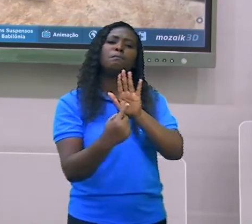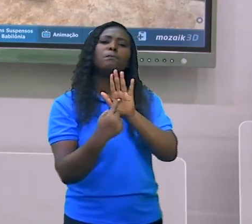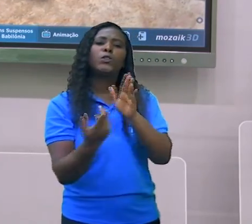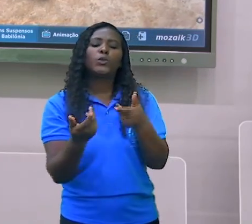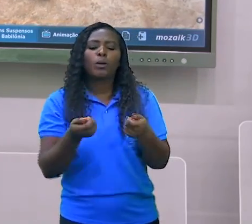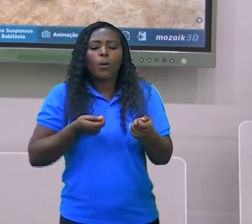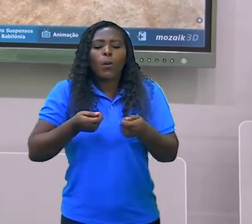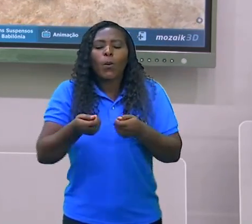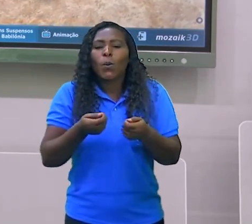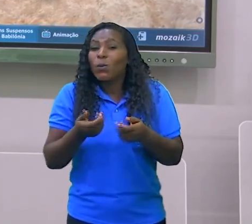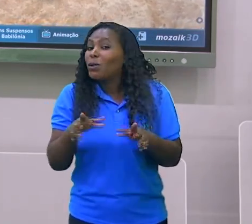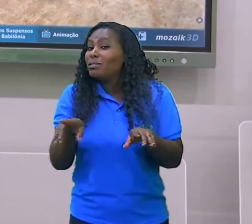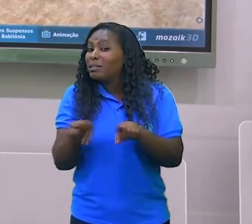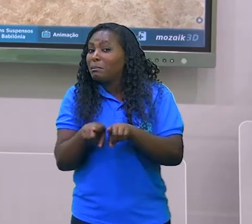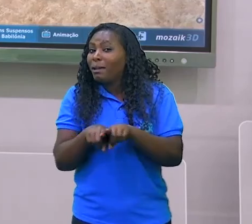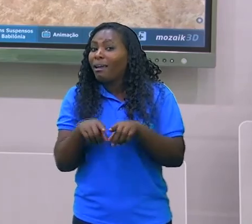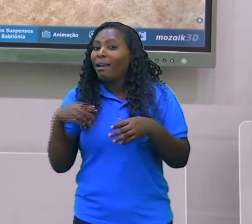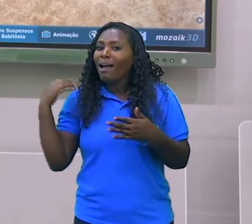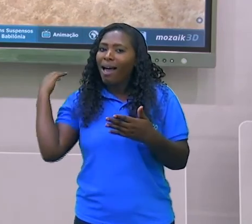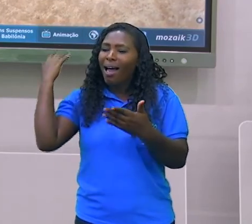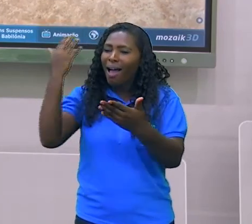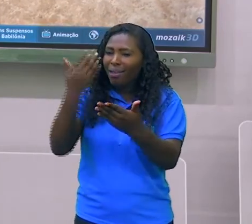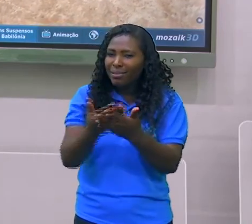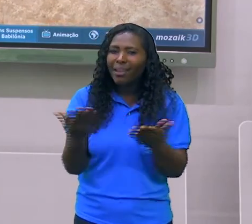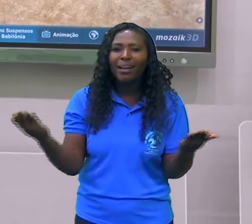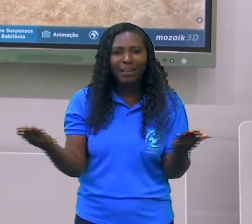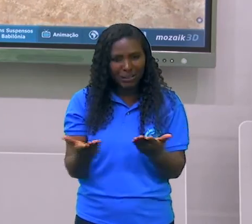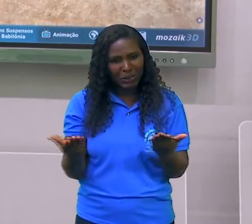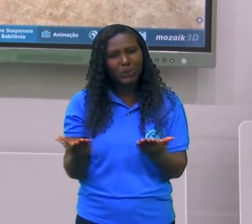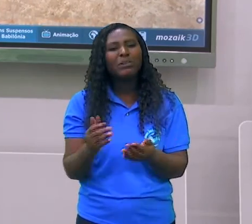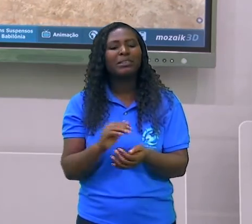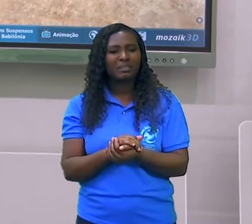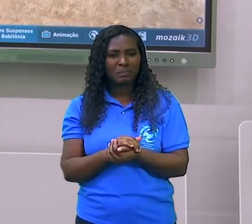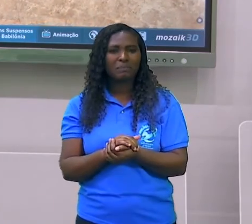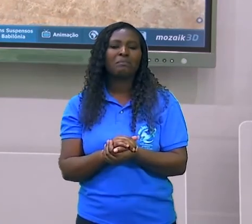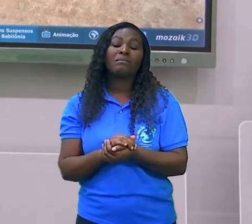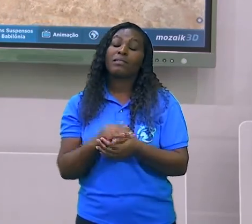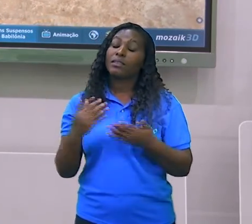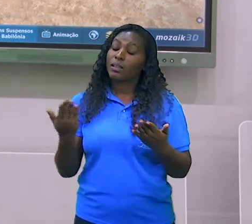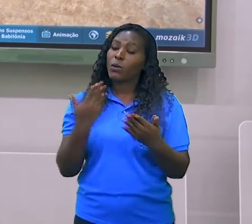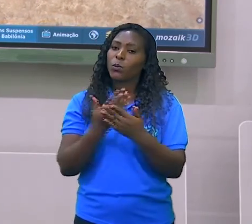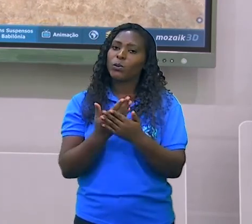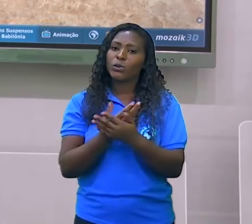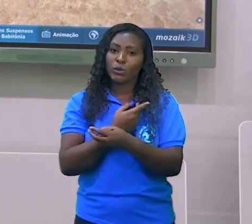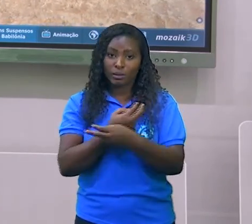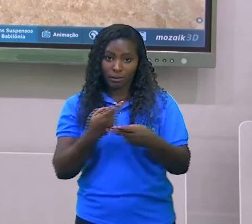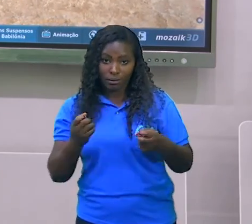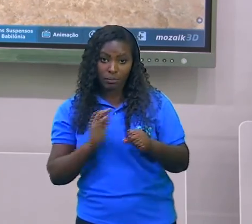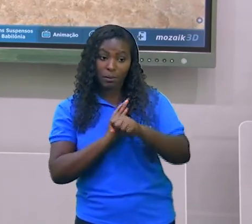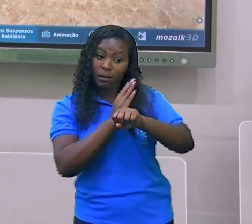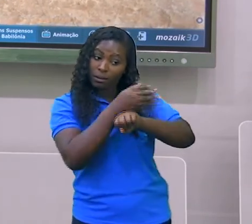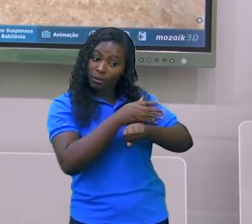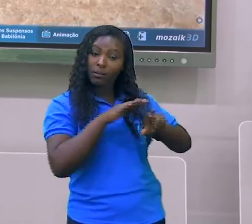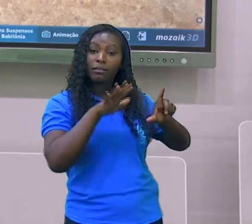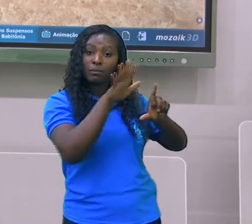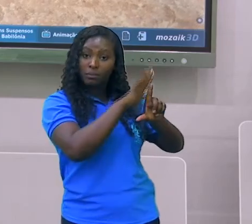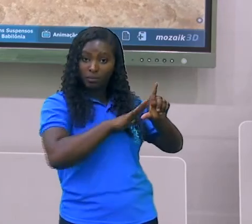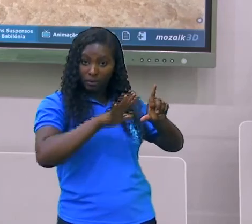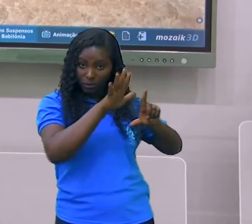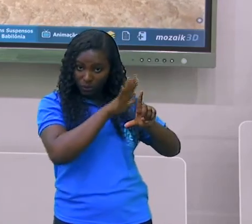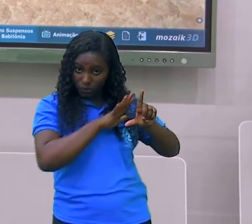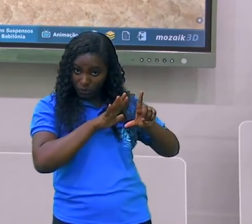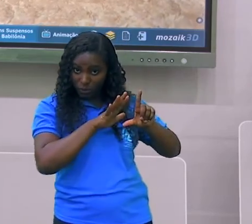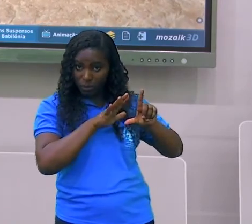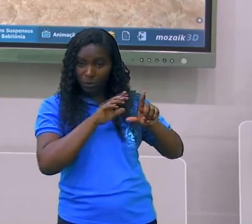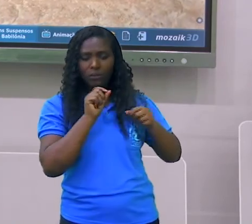dominação ou o seu complemento das outras culturas. Estudantes, para acessar as nossas atividades na plataforma